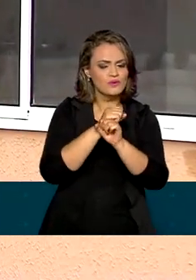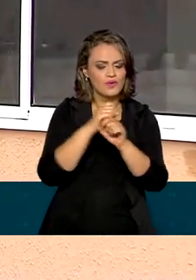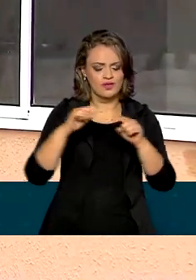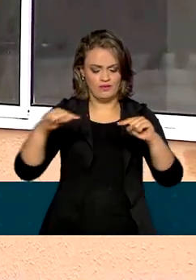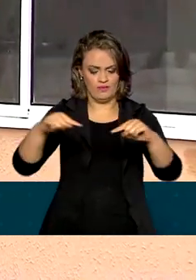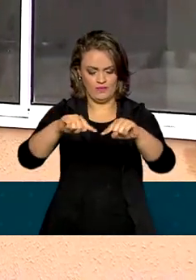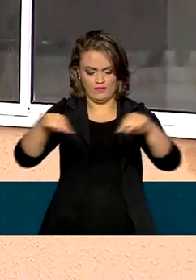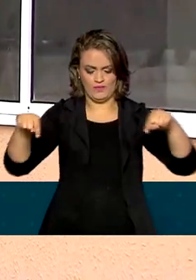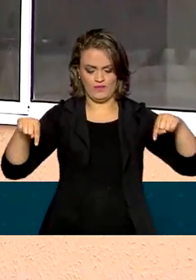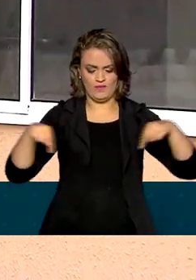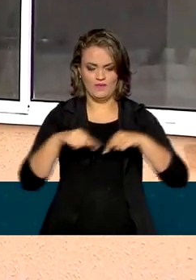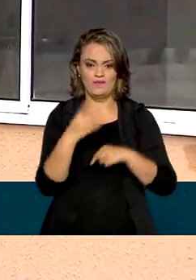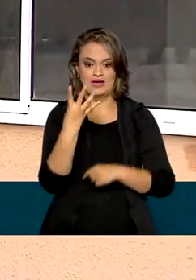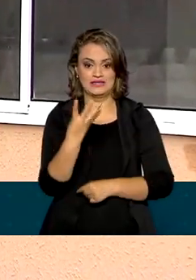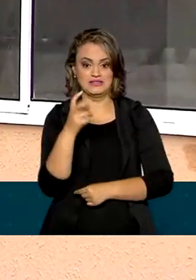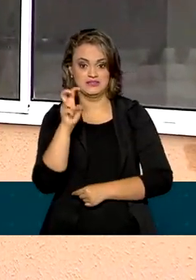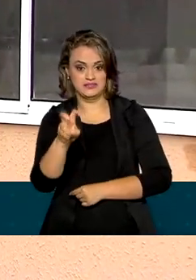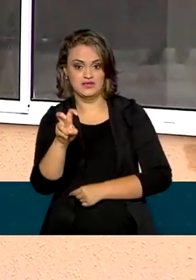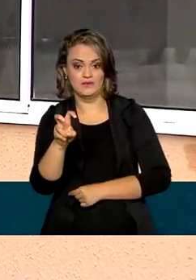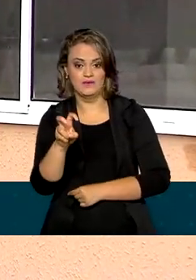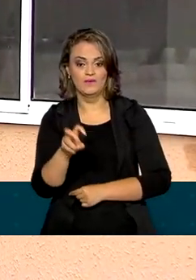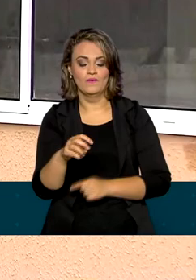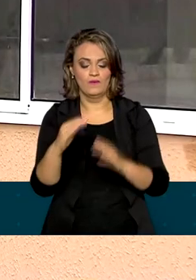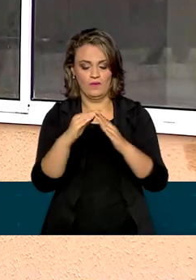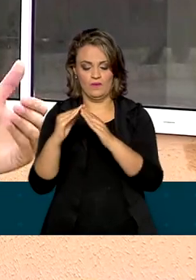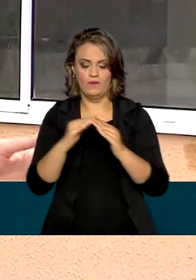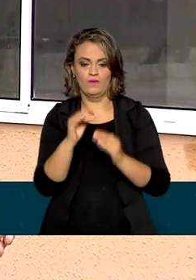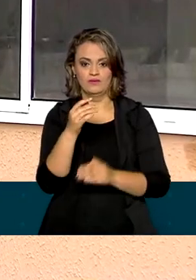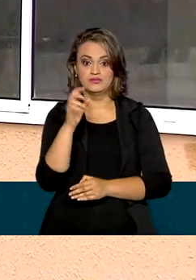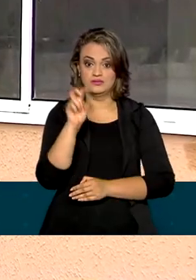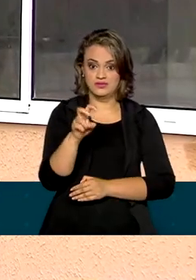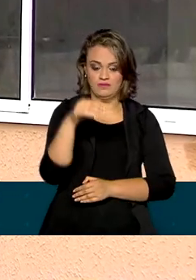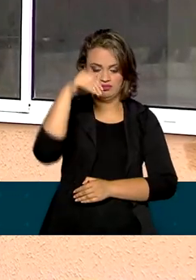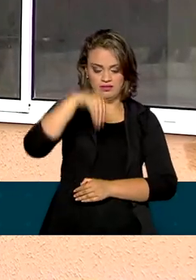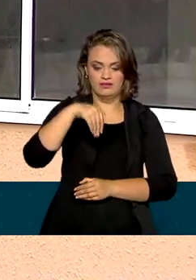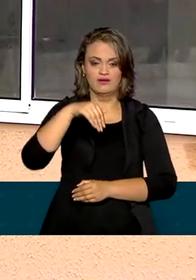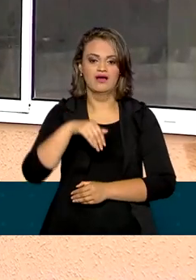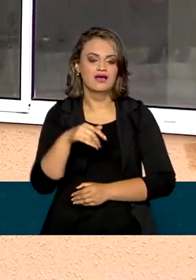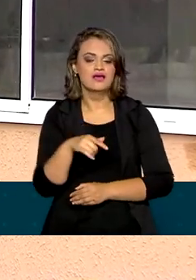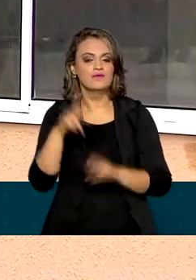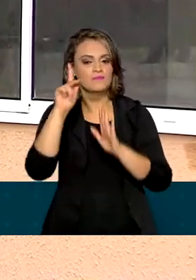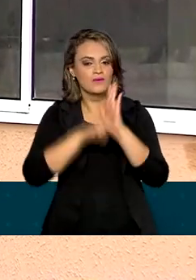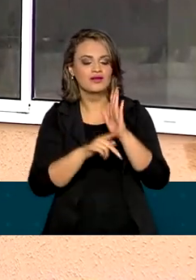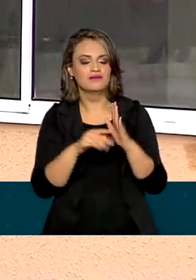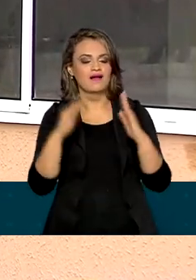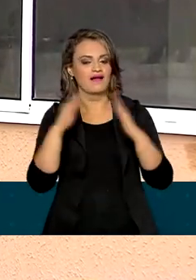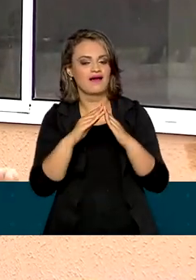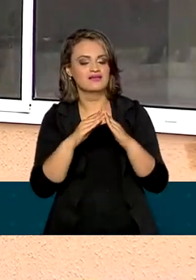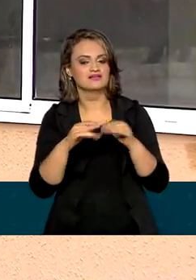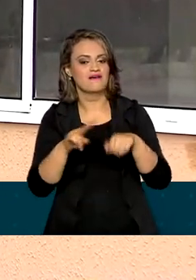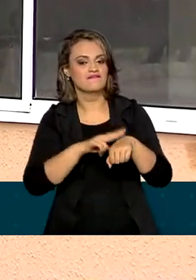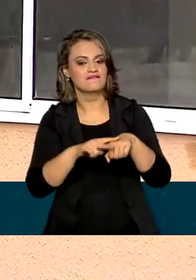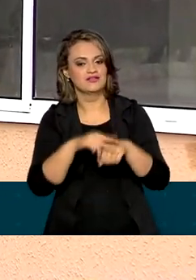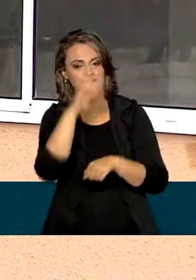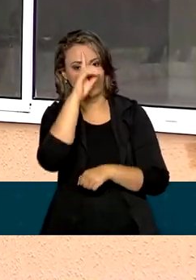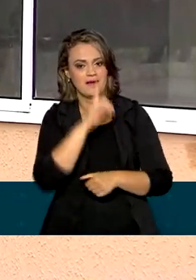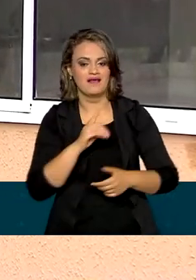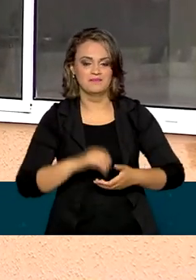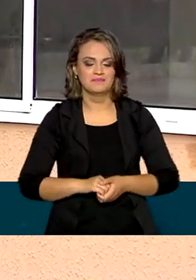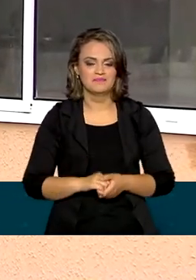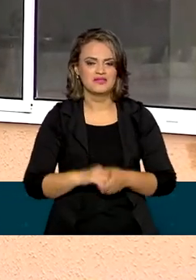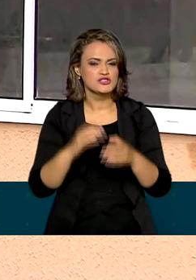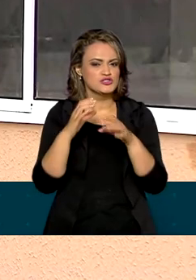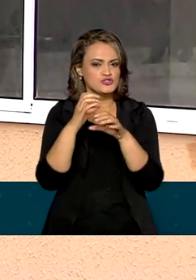45 metros quadrados, cinco cômodos cada uma, pelo programa Casa Verde Amarela. O total de